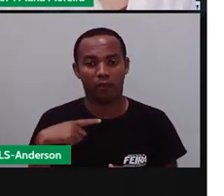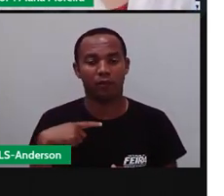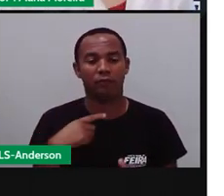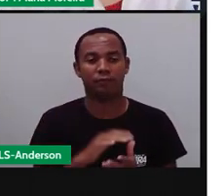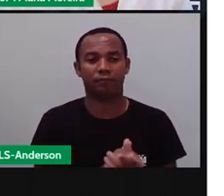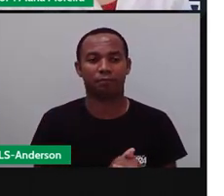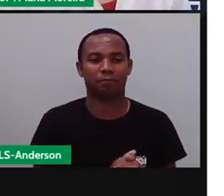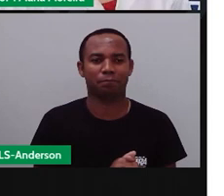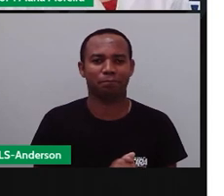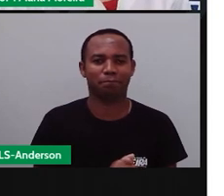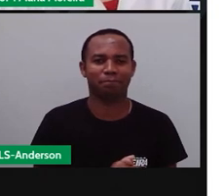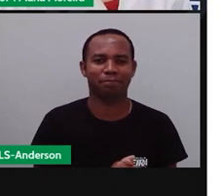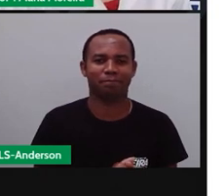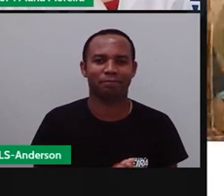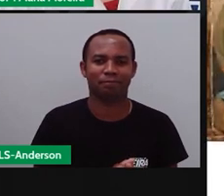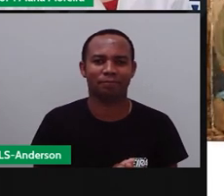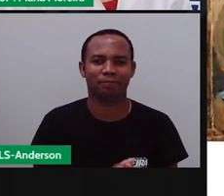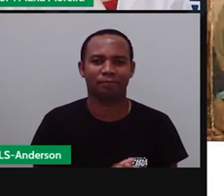a gente. A gente agradece.